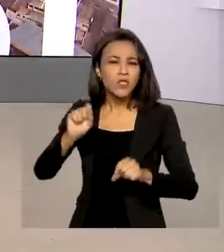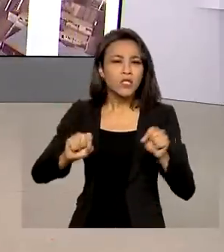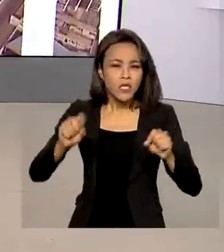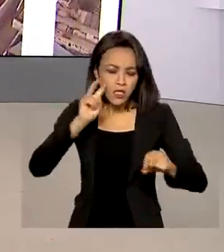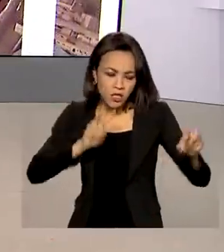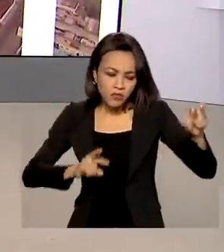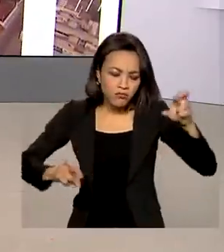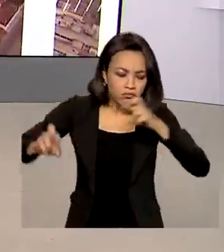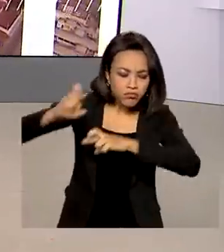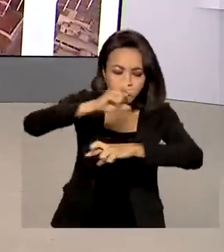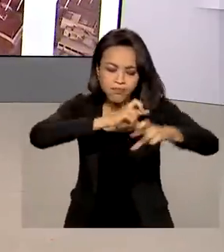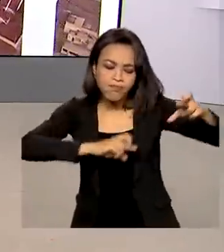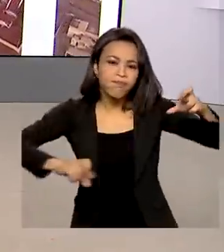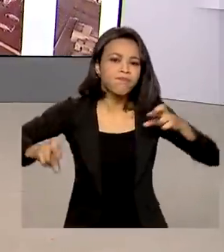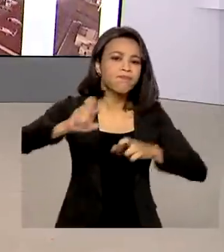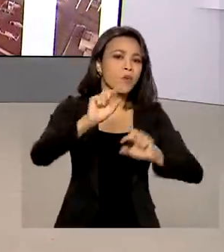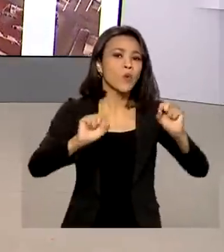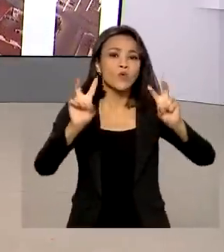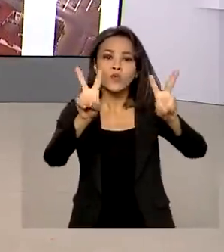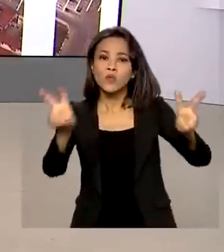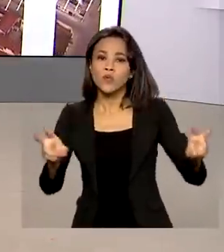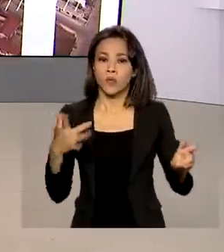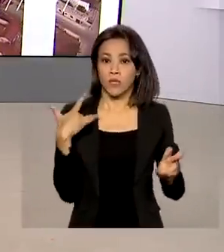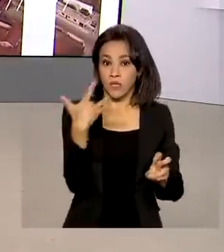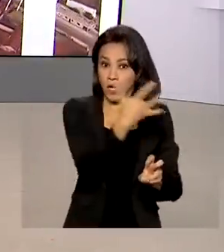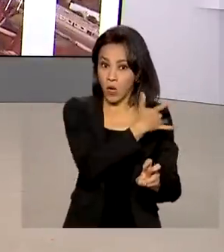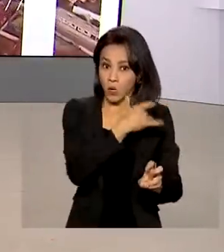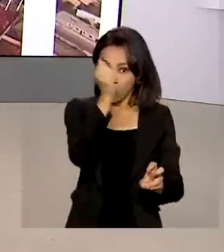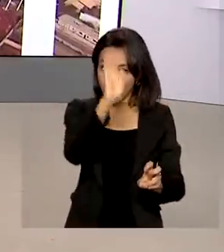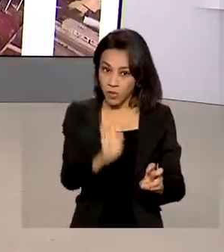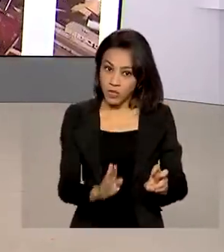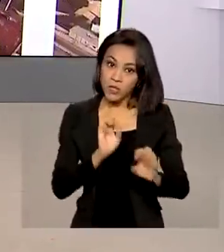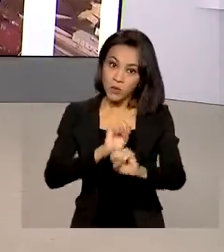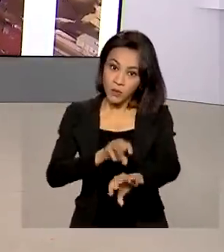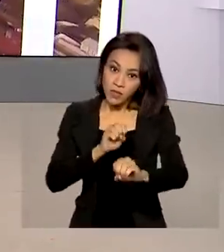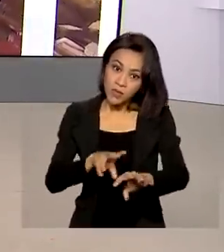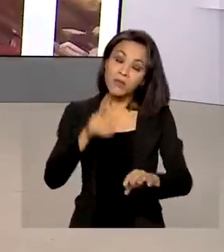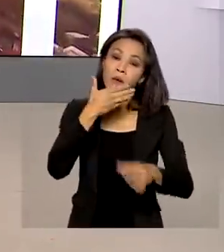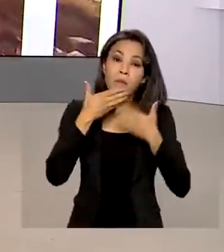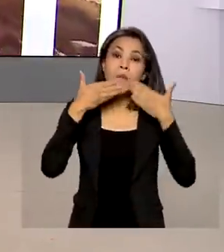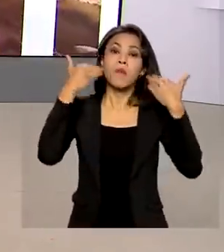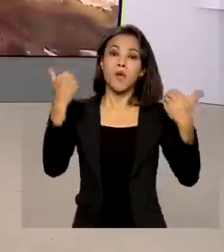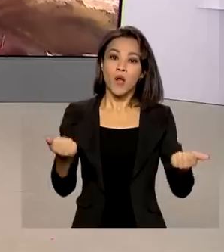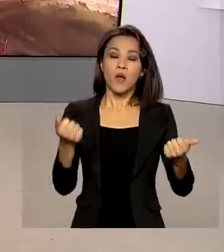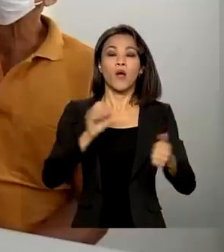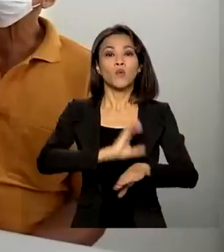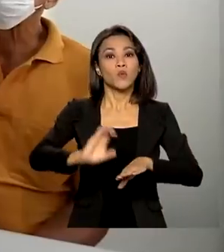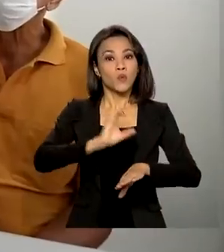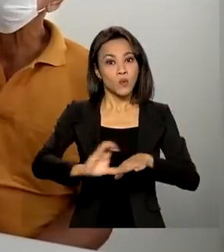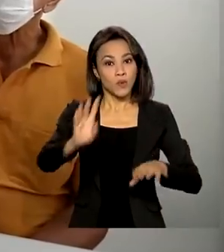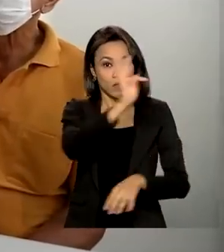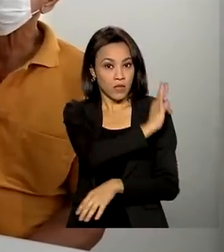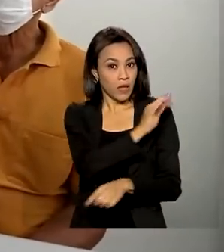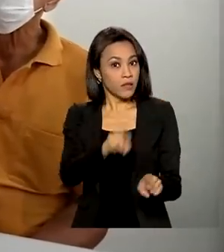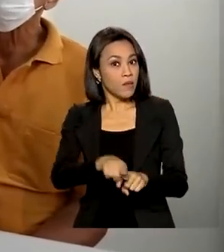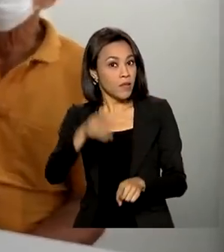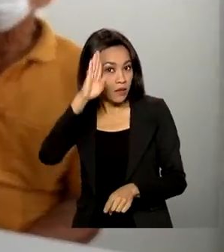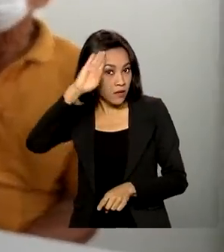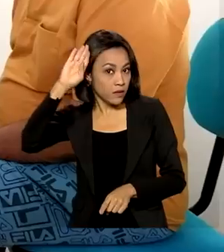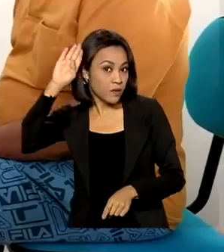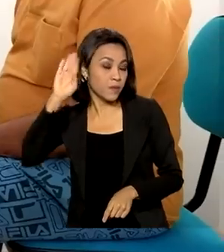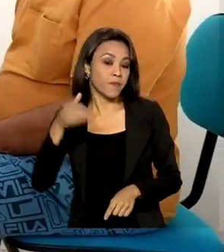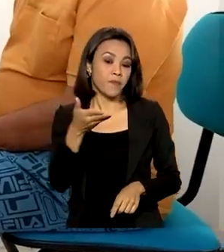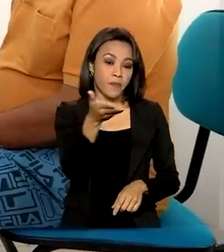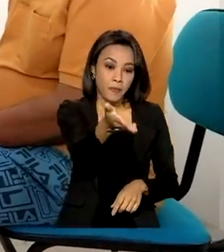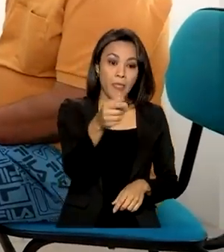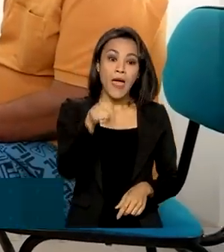saúde no Brasil. A ideia é melhorar a qualidade dos cursos técnicos e de graduação. A nova ferramenta